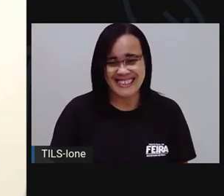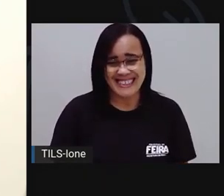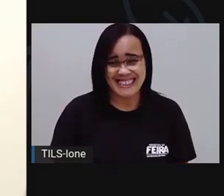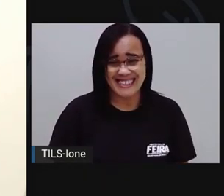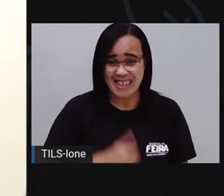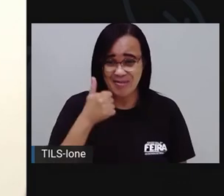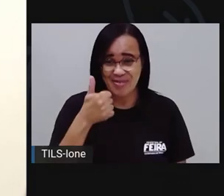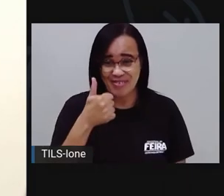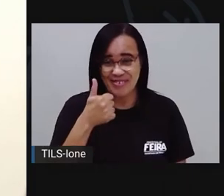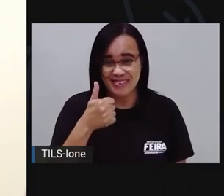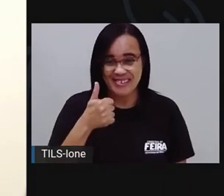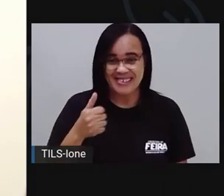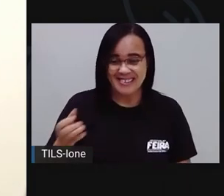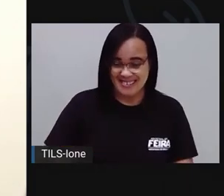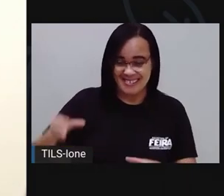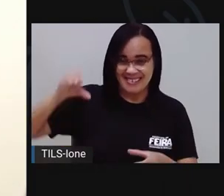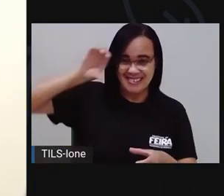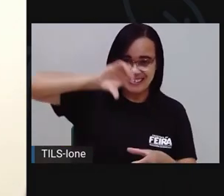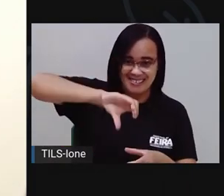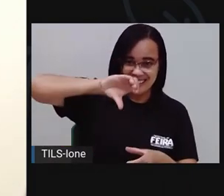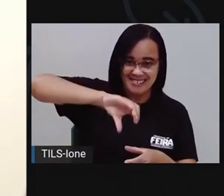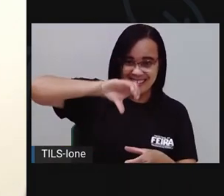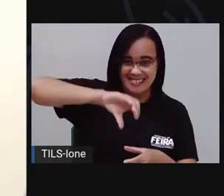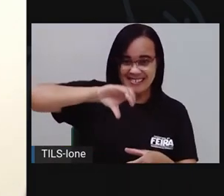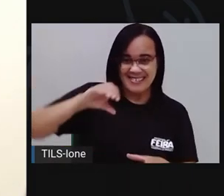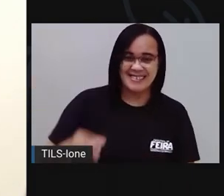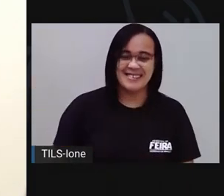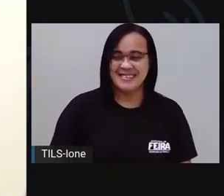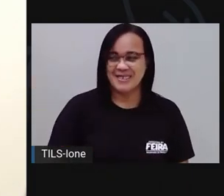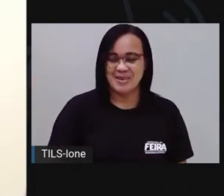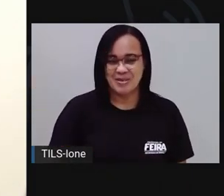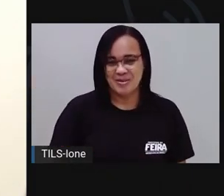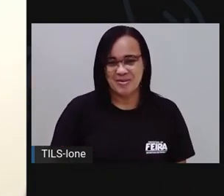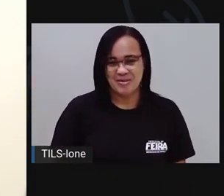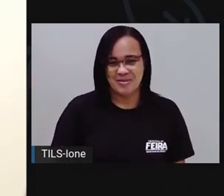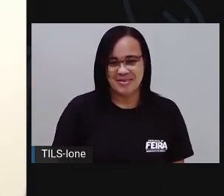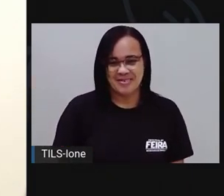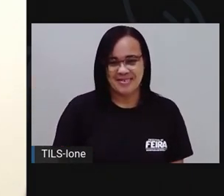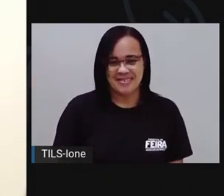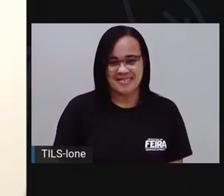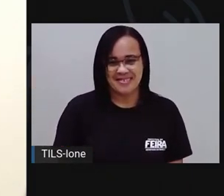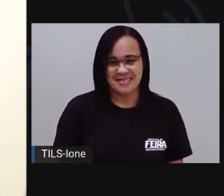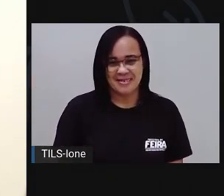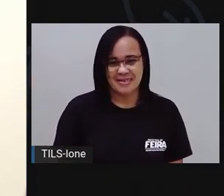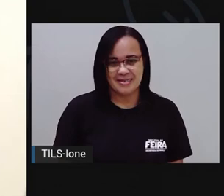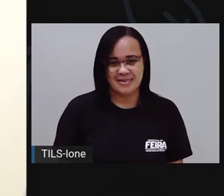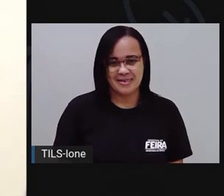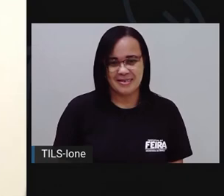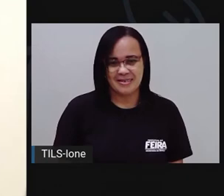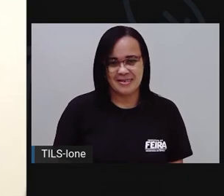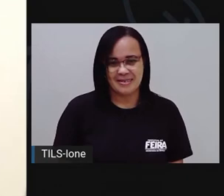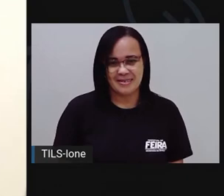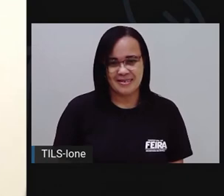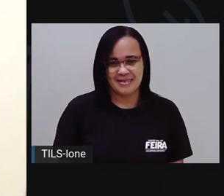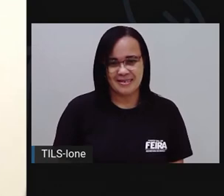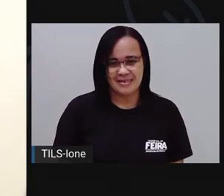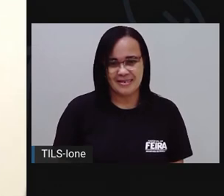Então, gente coloca aqui, ó. Essa quantidade de sal. Deixa eu mostrar para vocês aqui, ó. A luz não está